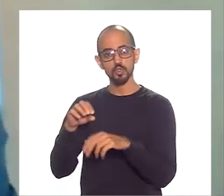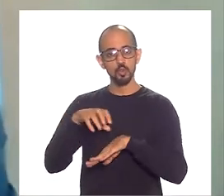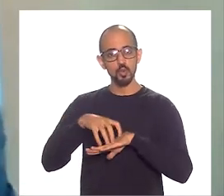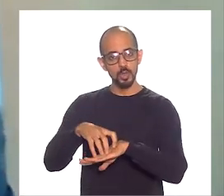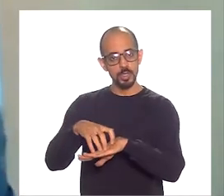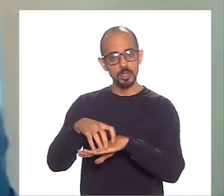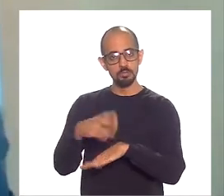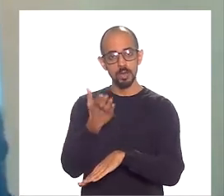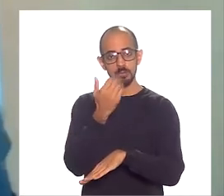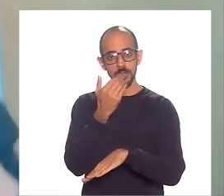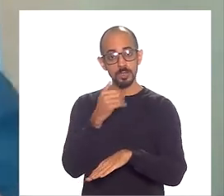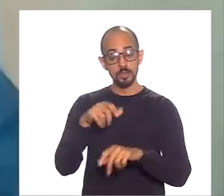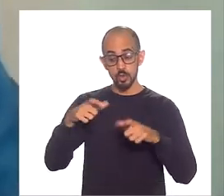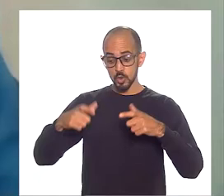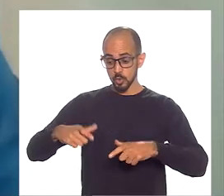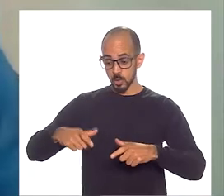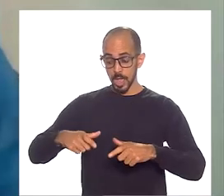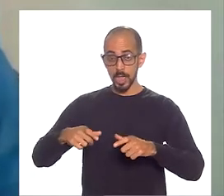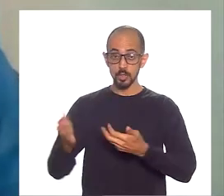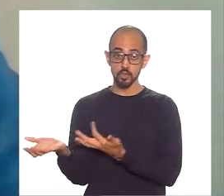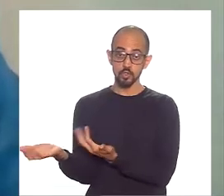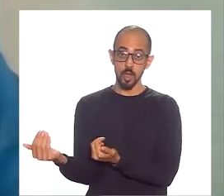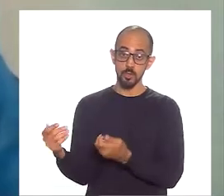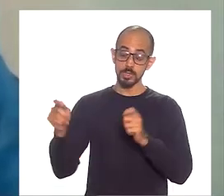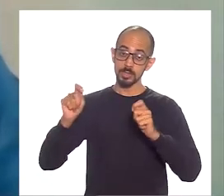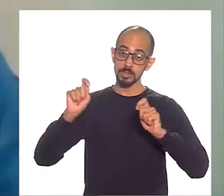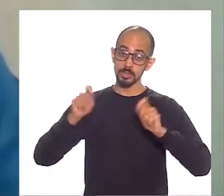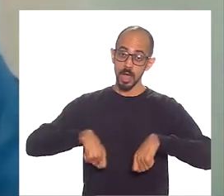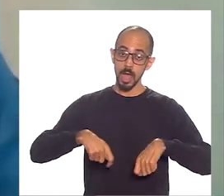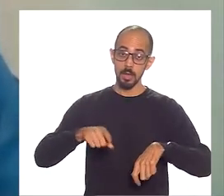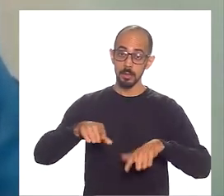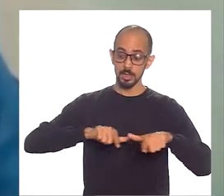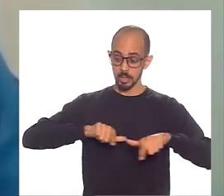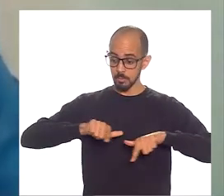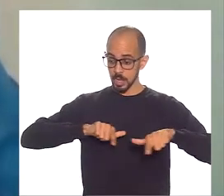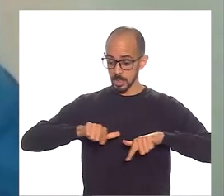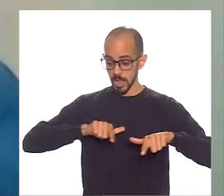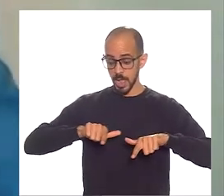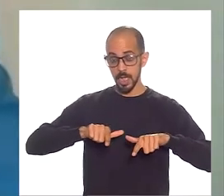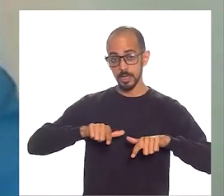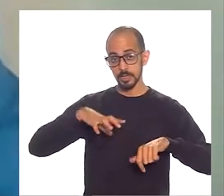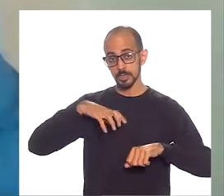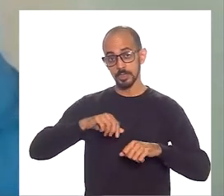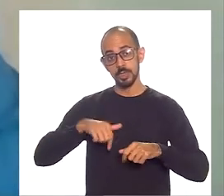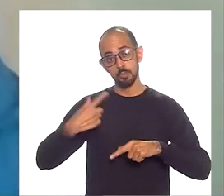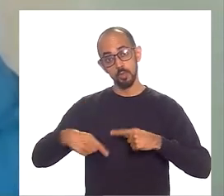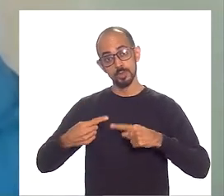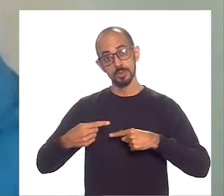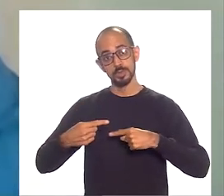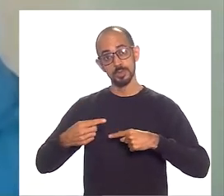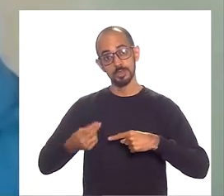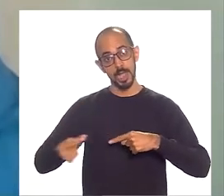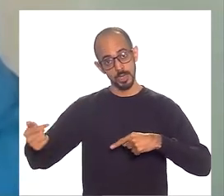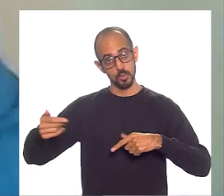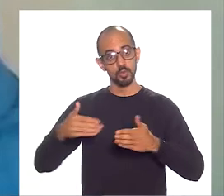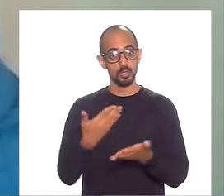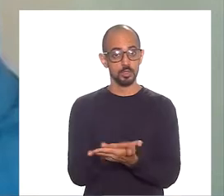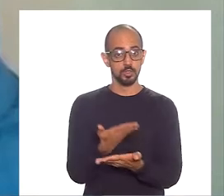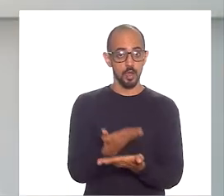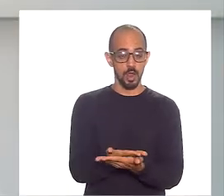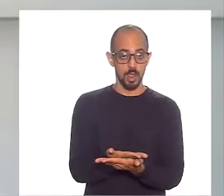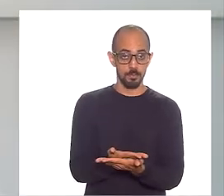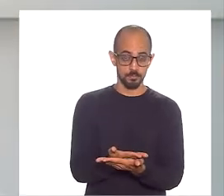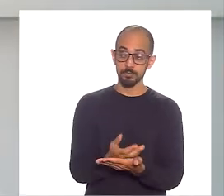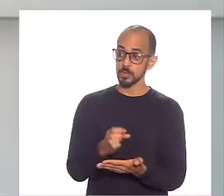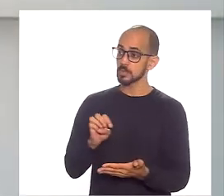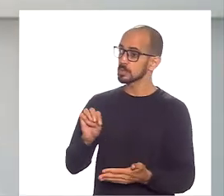de fato, espaços em que esses jovens podem ter a possibilidade de trabalhar, assim, que saem da escola. Sim. E,